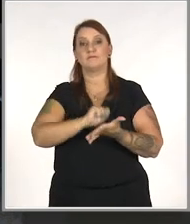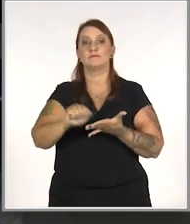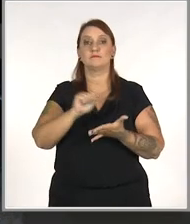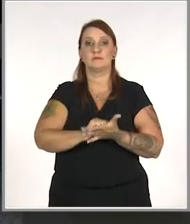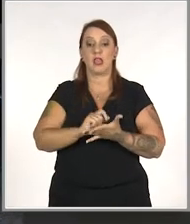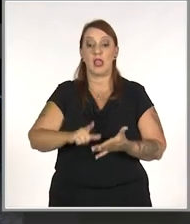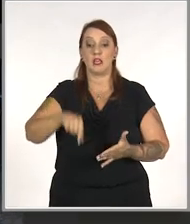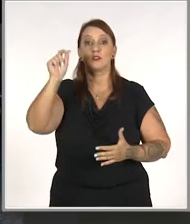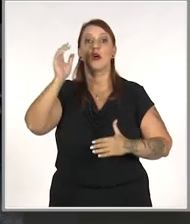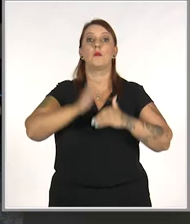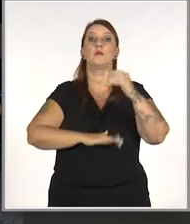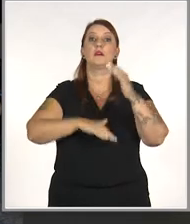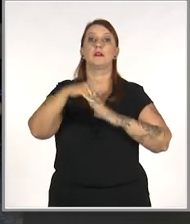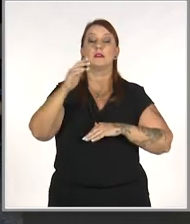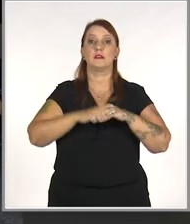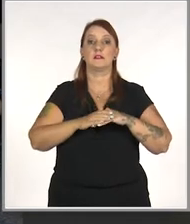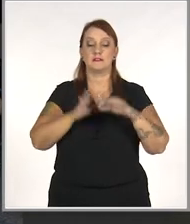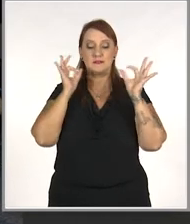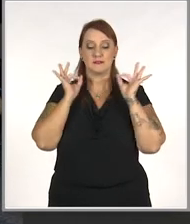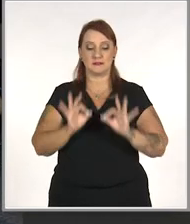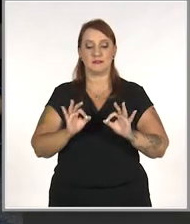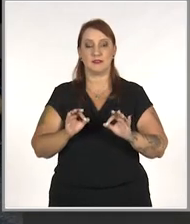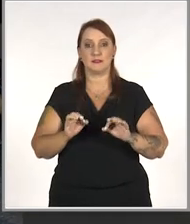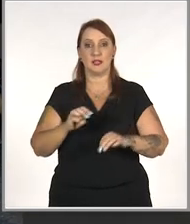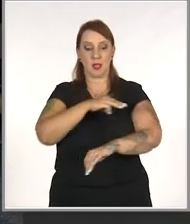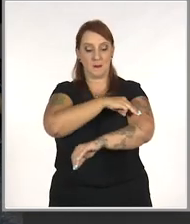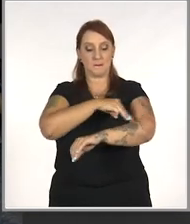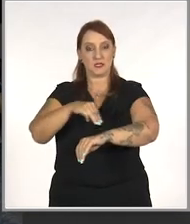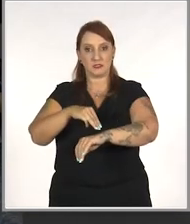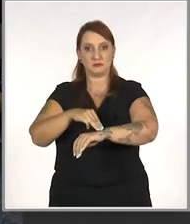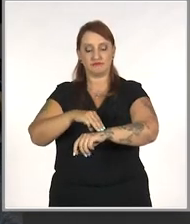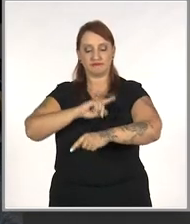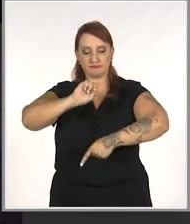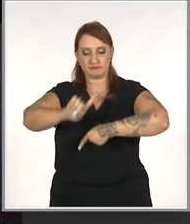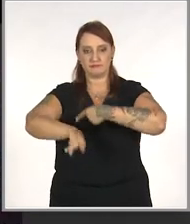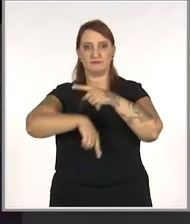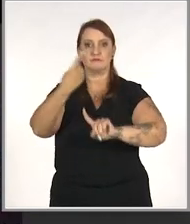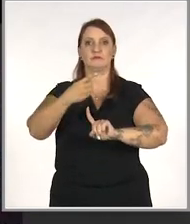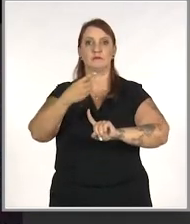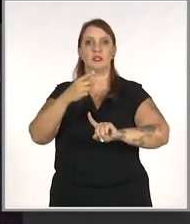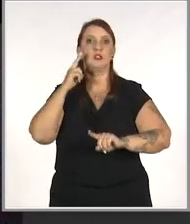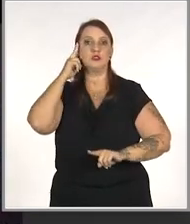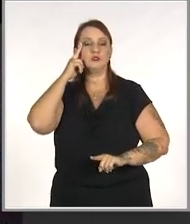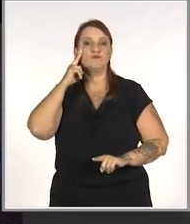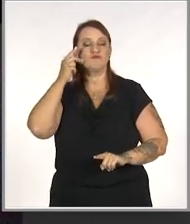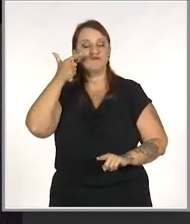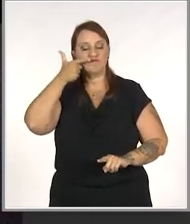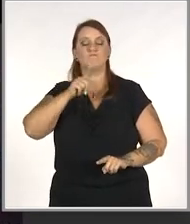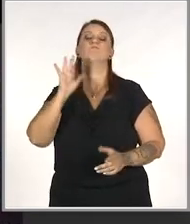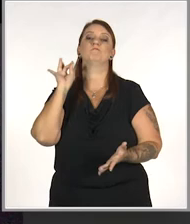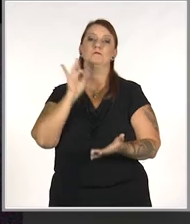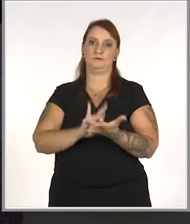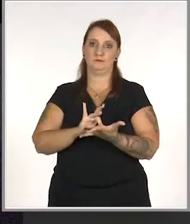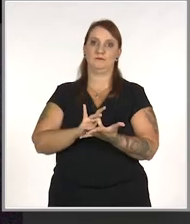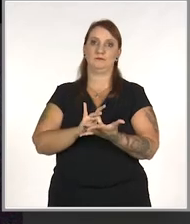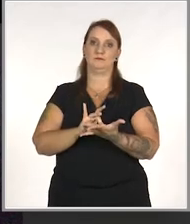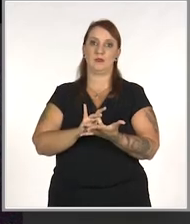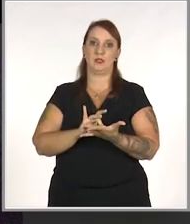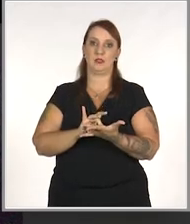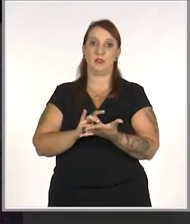Na hora de escolher a profissão, a certeza do magistério como mola propulsora para o sonho virar realidade.